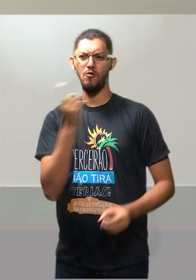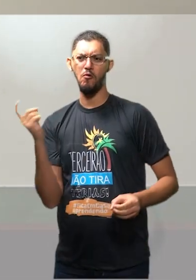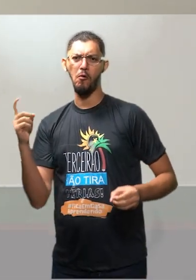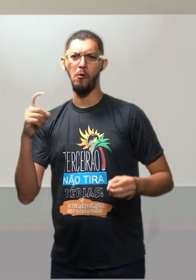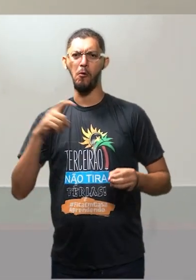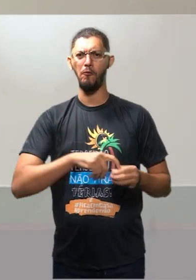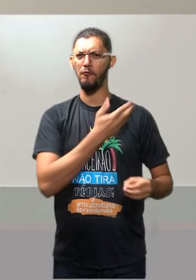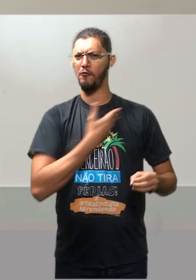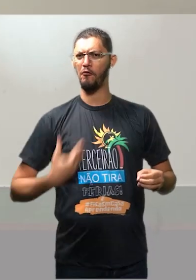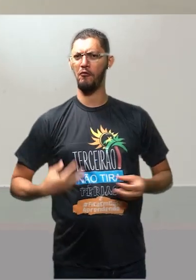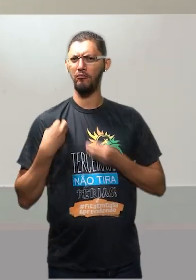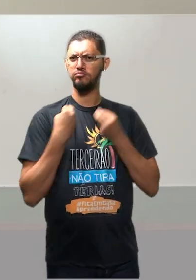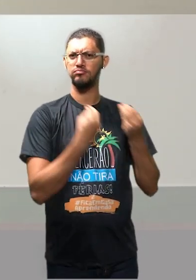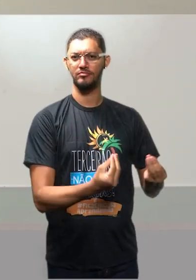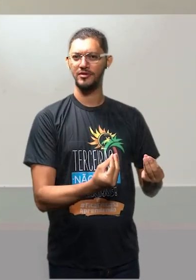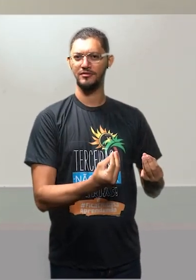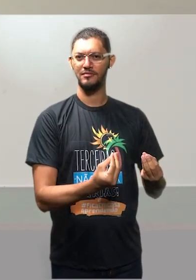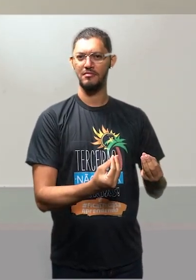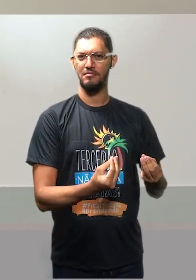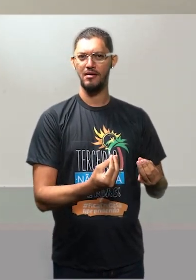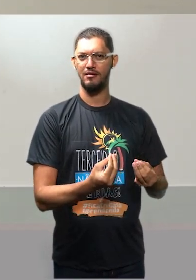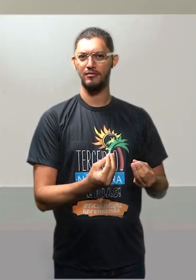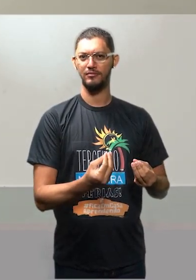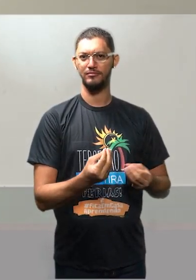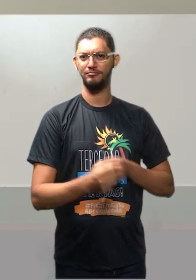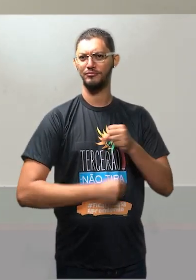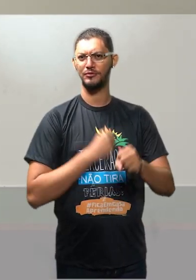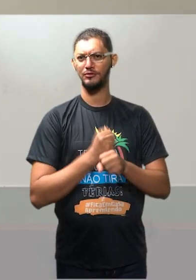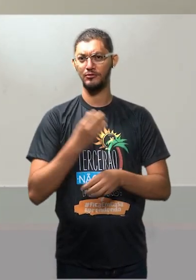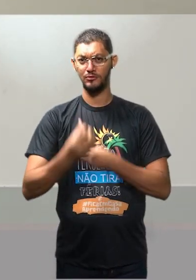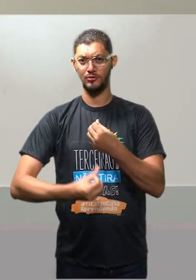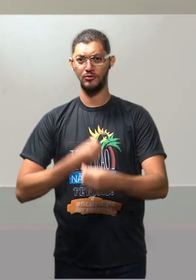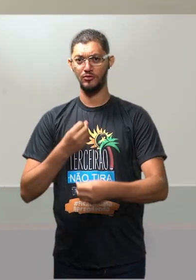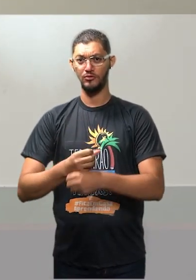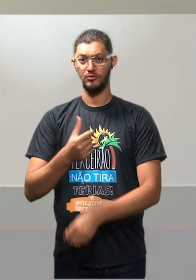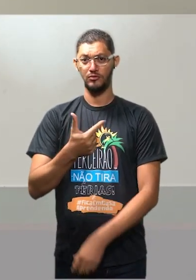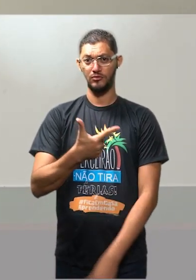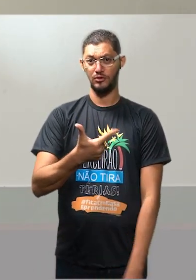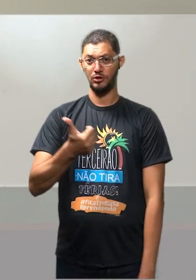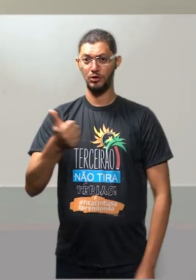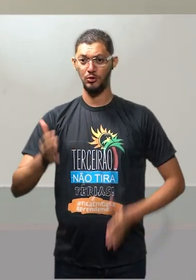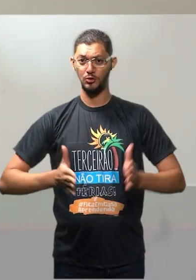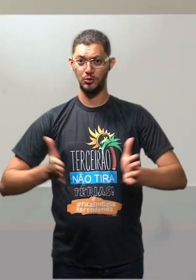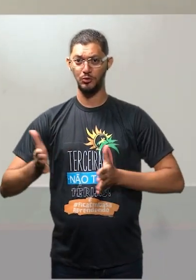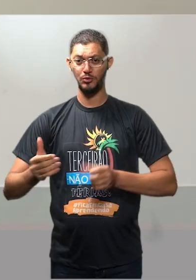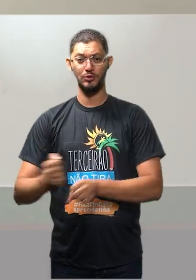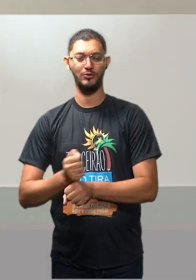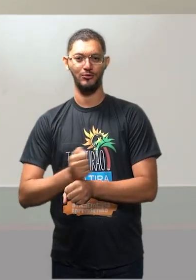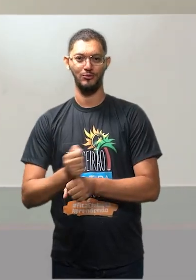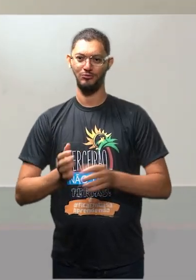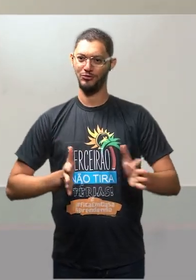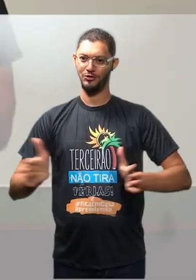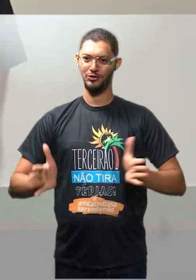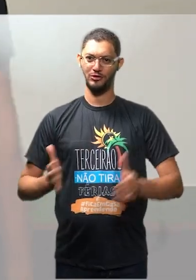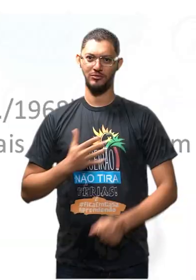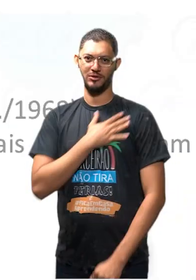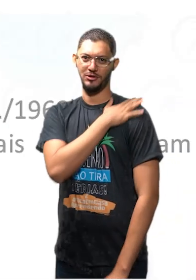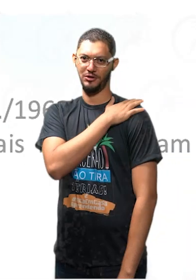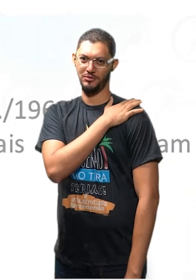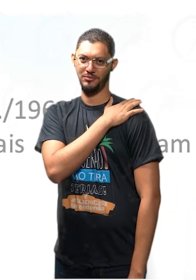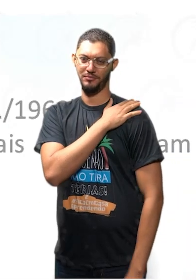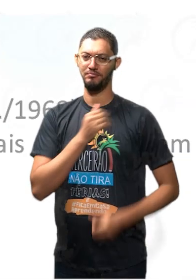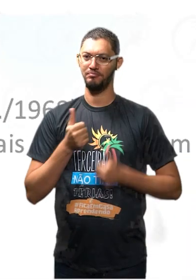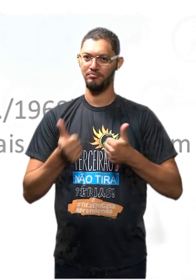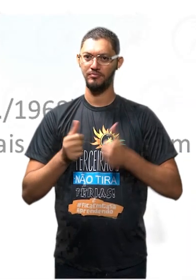o governo. E de um ano e meio, tivemos 21 anos de regime. Beleza? Beleza? Avançando.